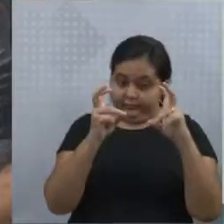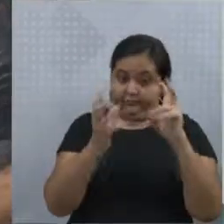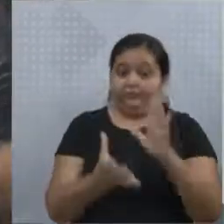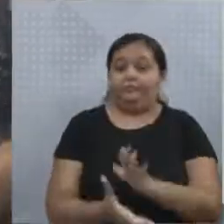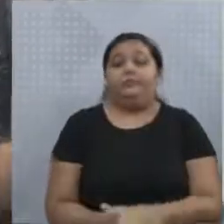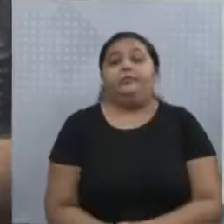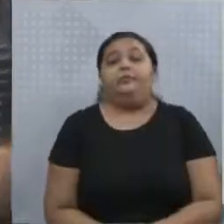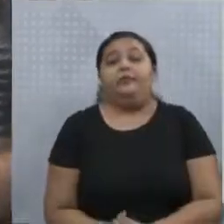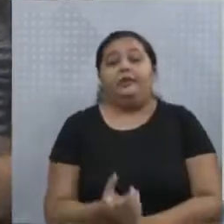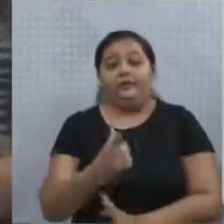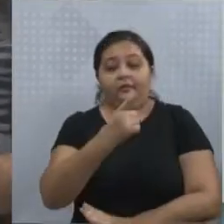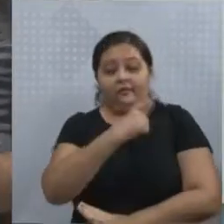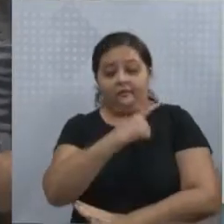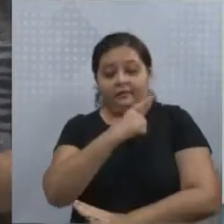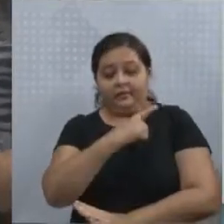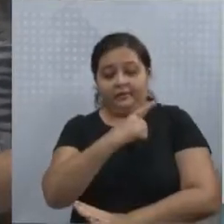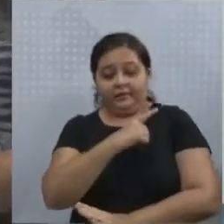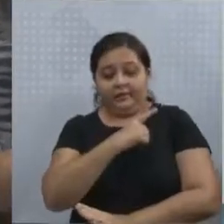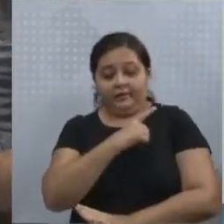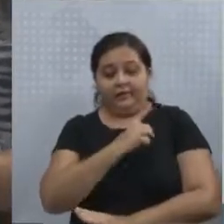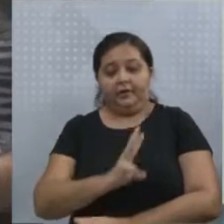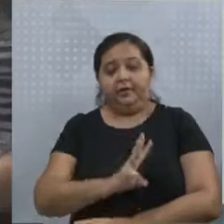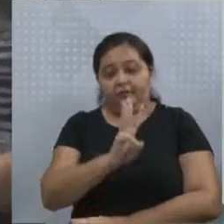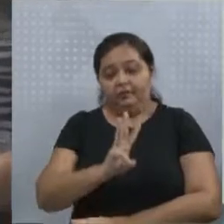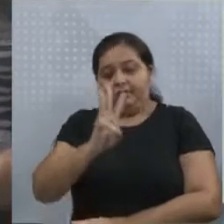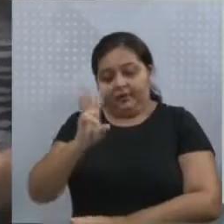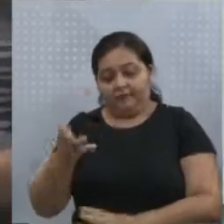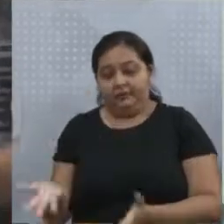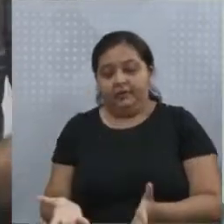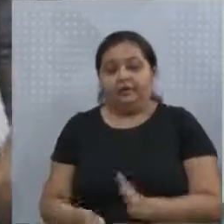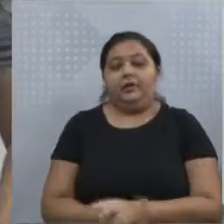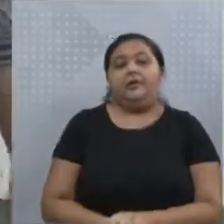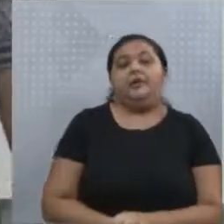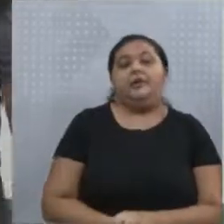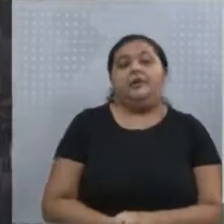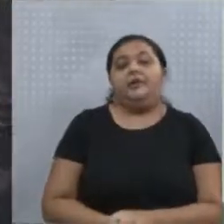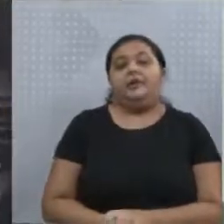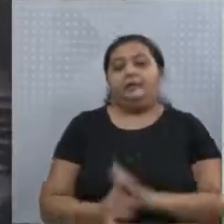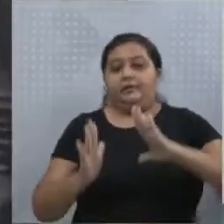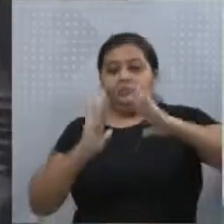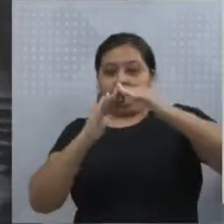disponível no site da Conexão Escola, tá?